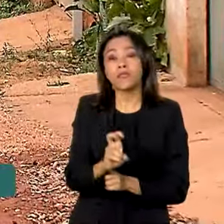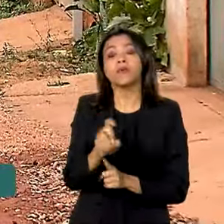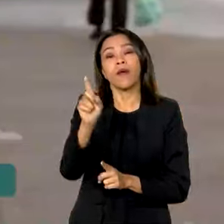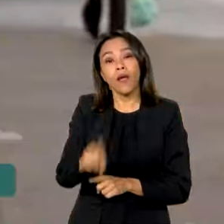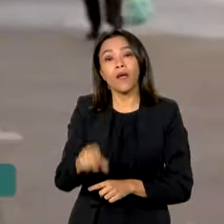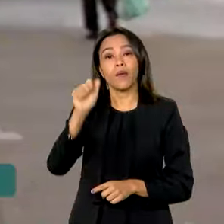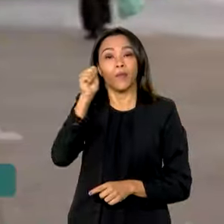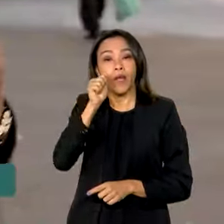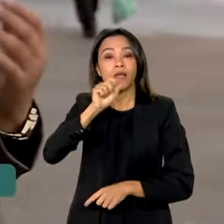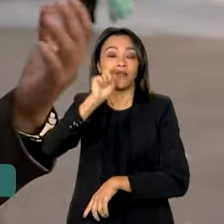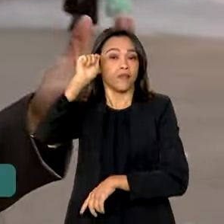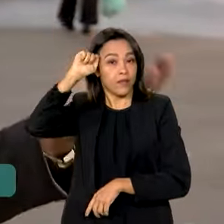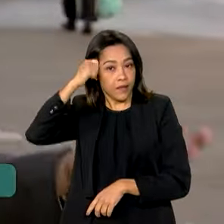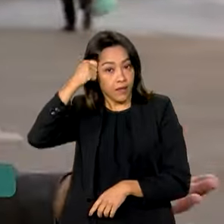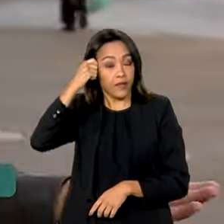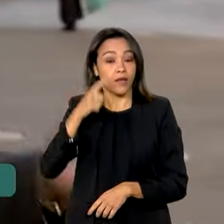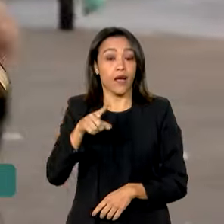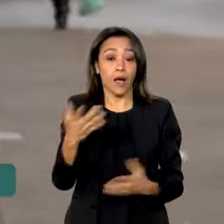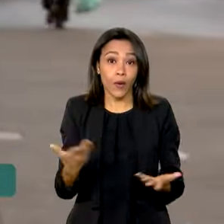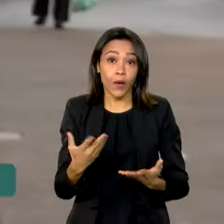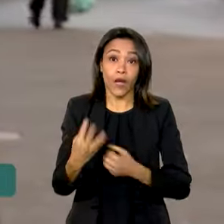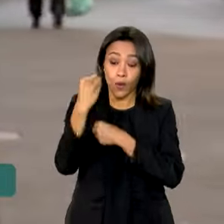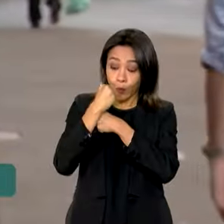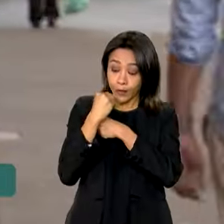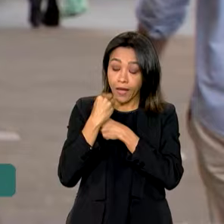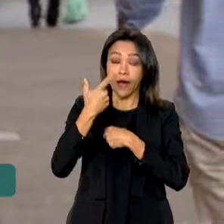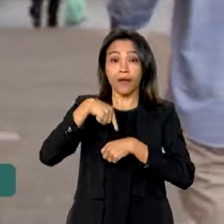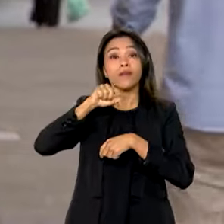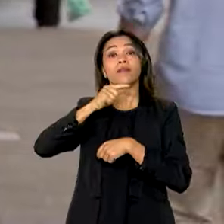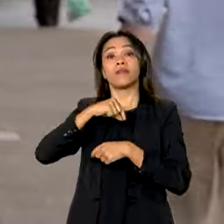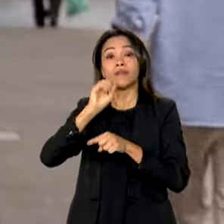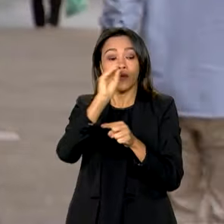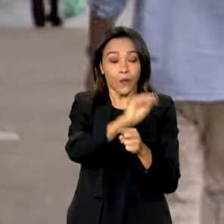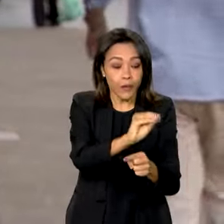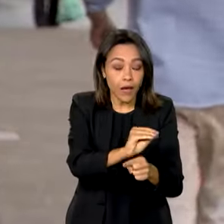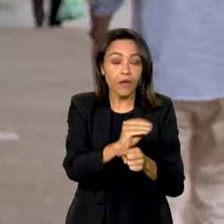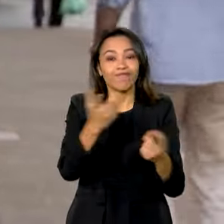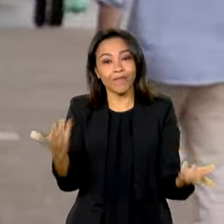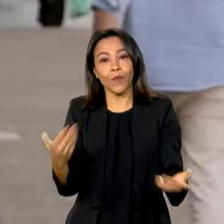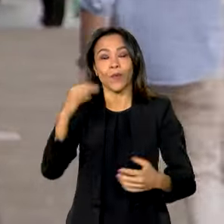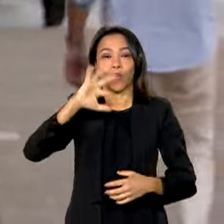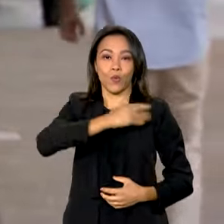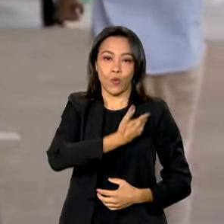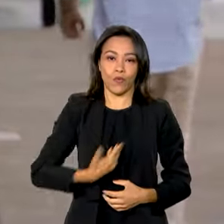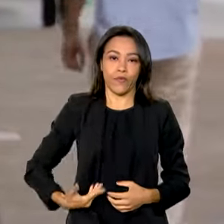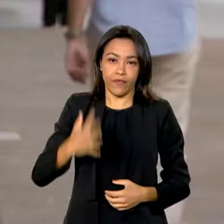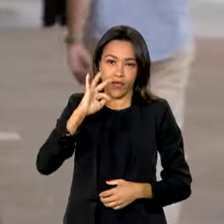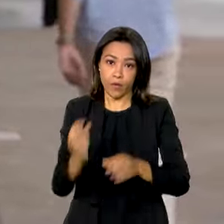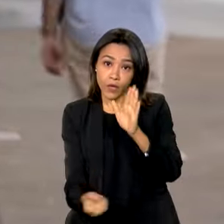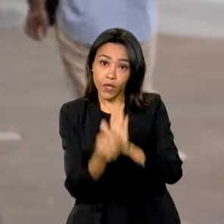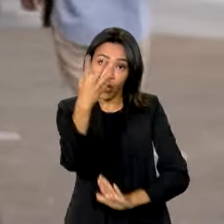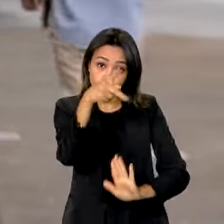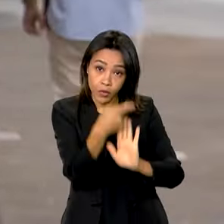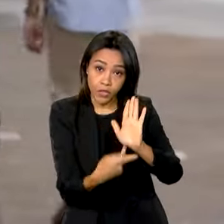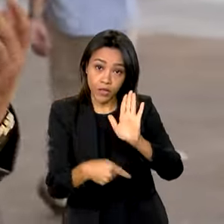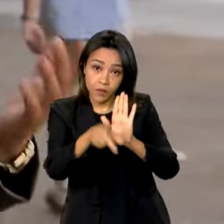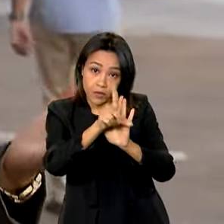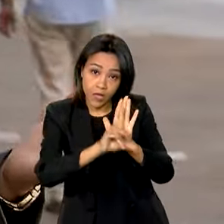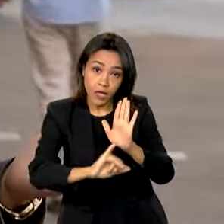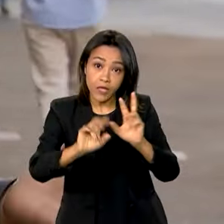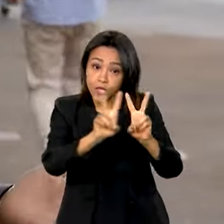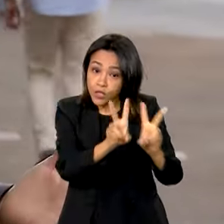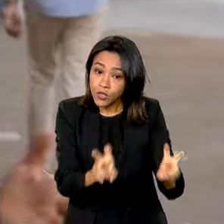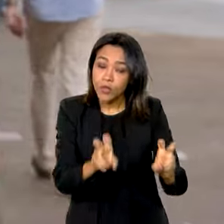negras. Para cuidar de quem cuida e de quem precisa de cuidados, o governo federal criou o projeto de lei sobre a política